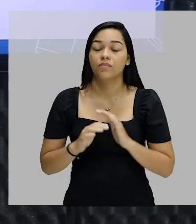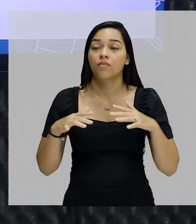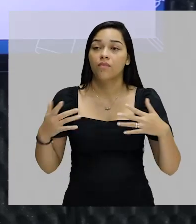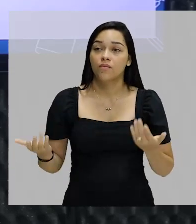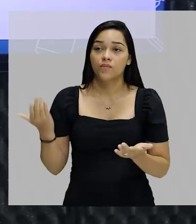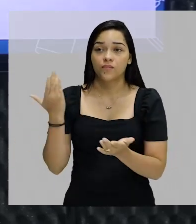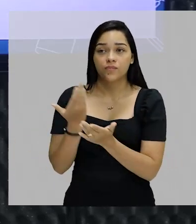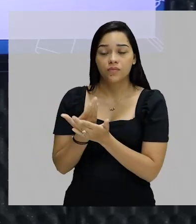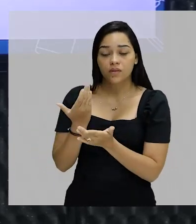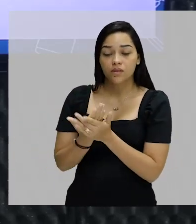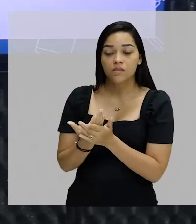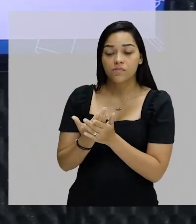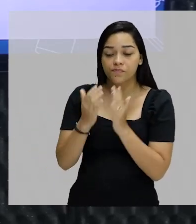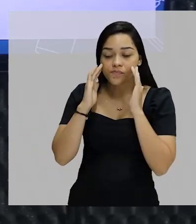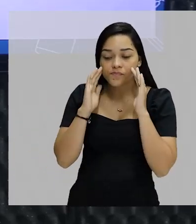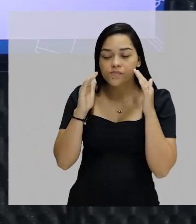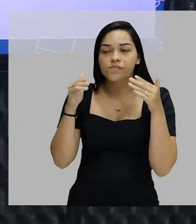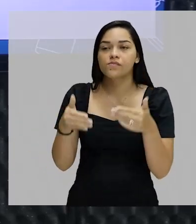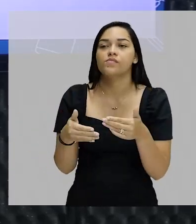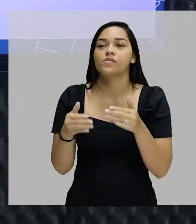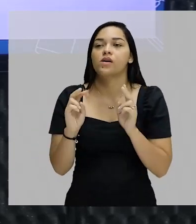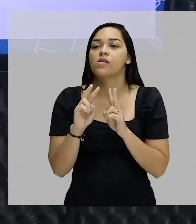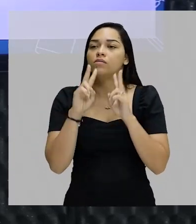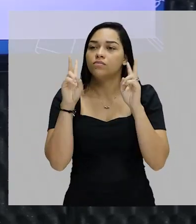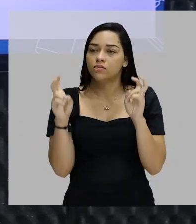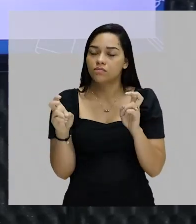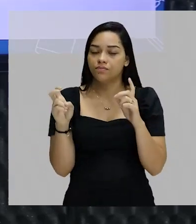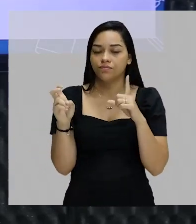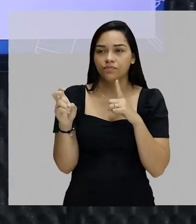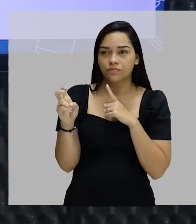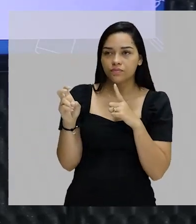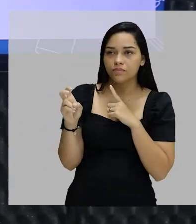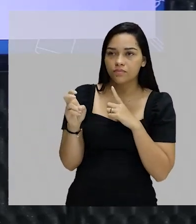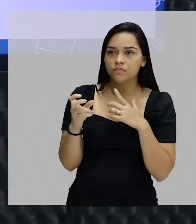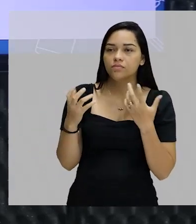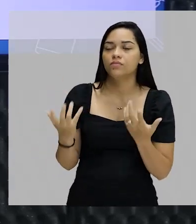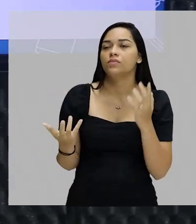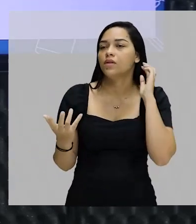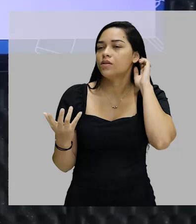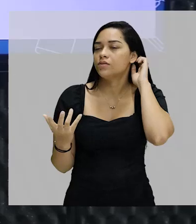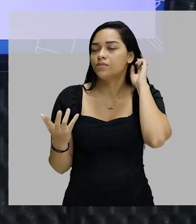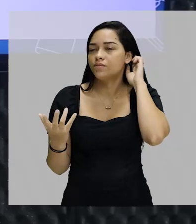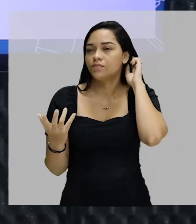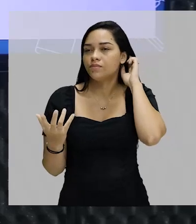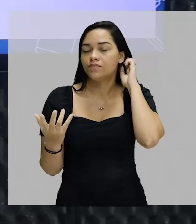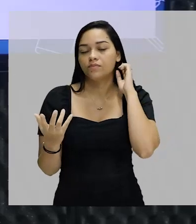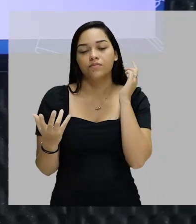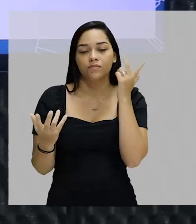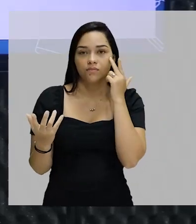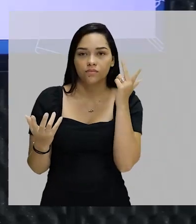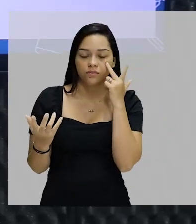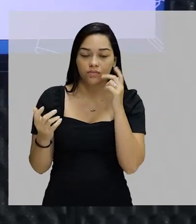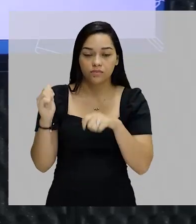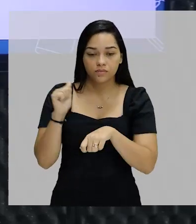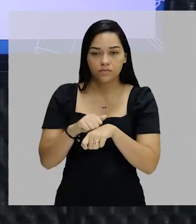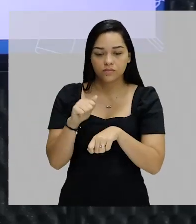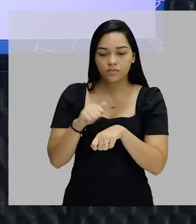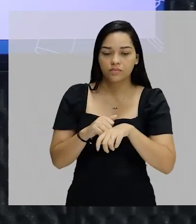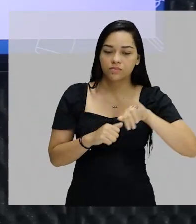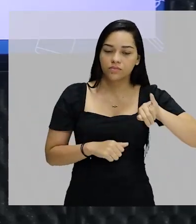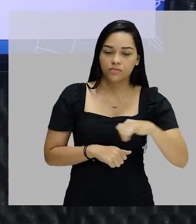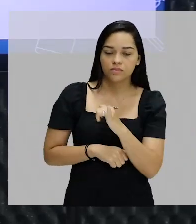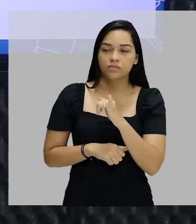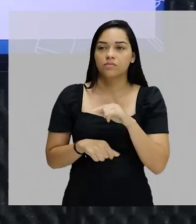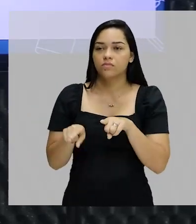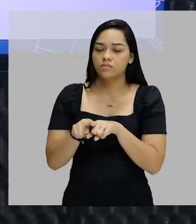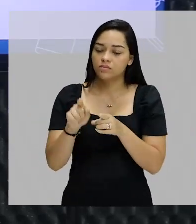aula é muito específica, ela é sobre as concepções naturalistas da pobreza. Aproveita e